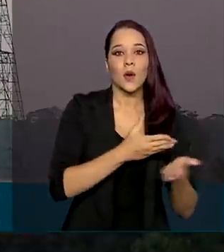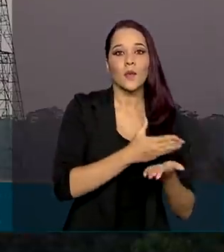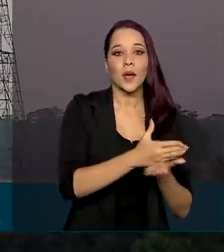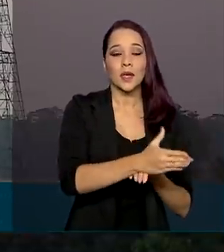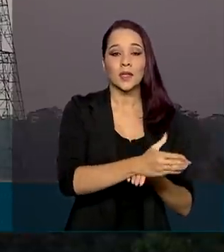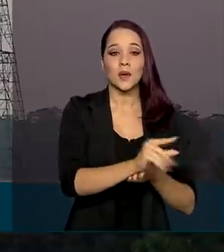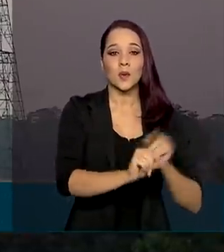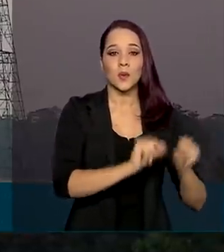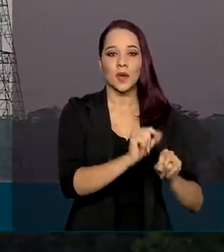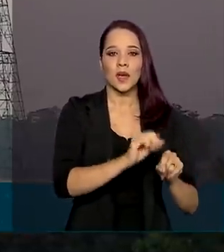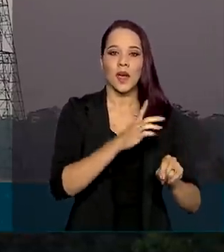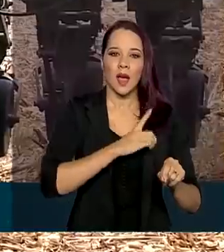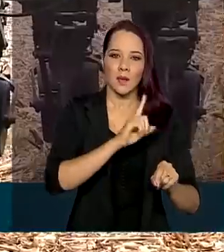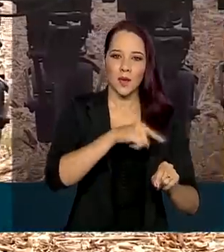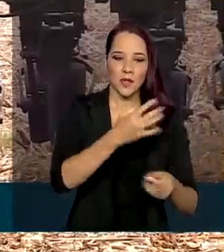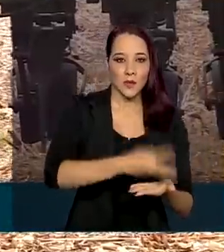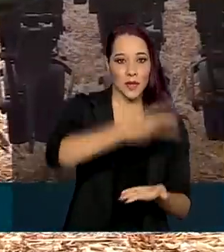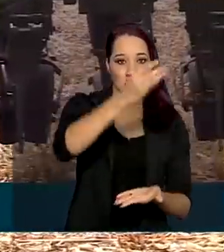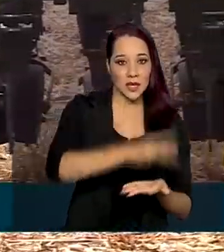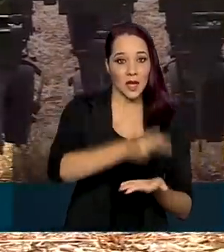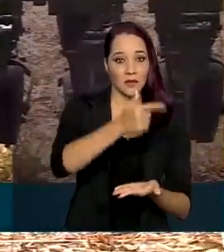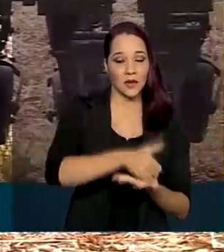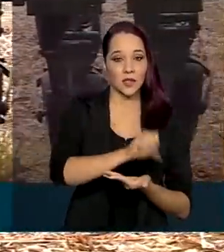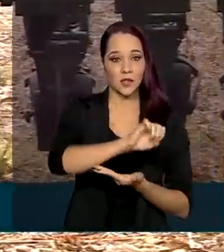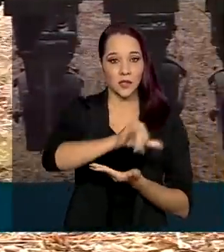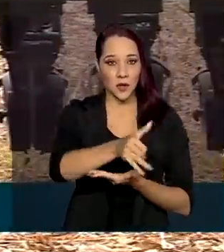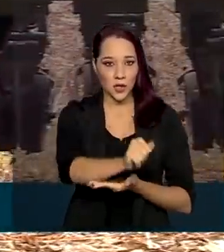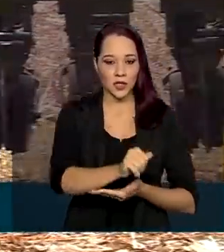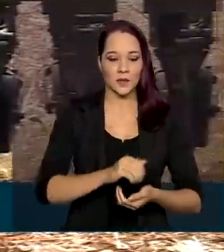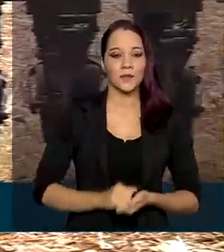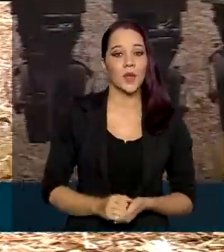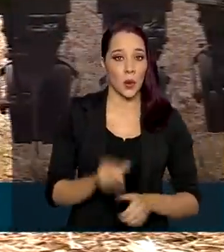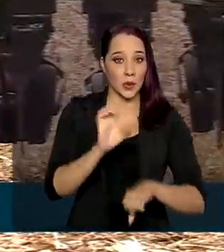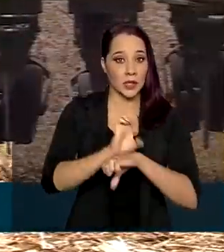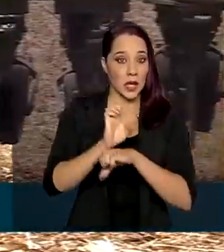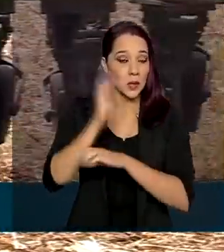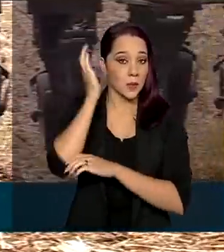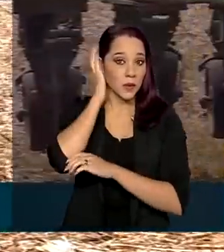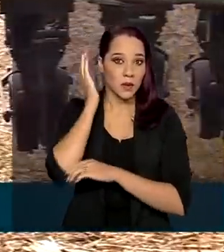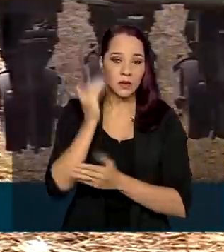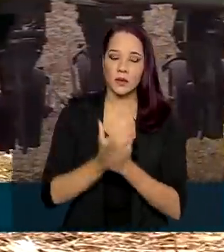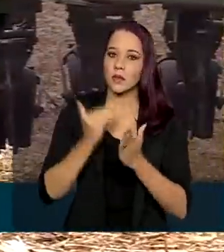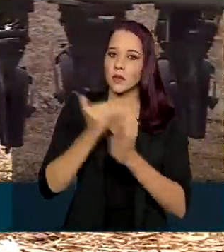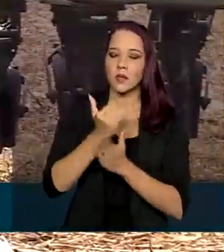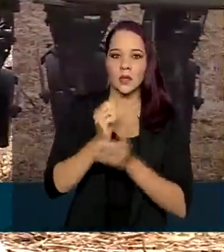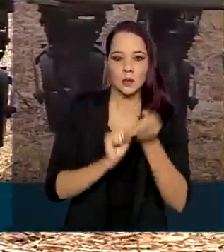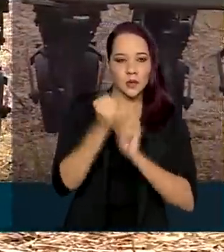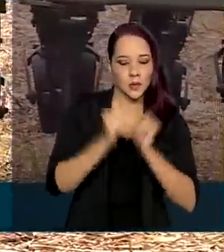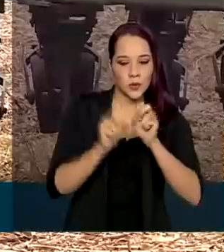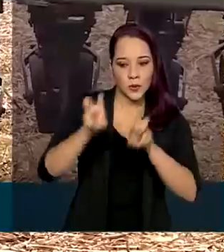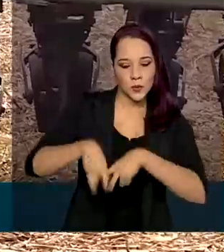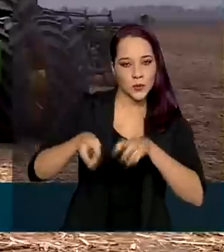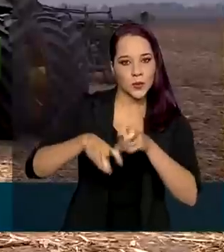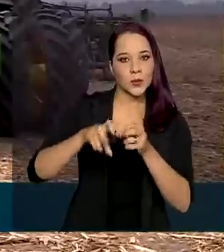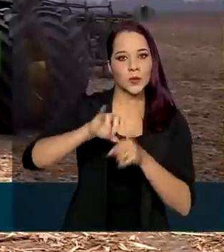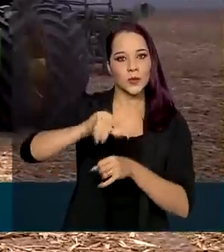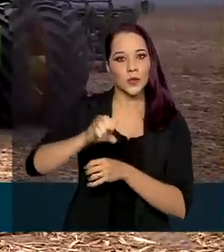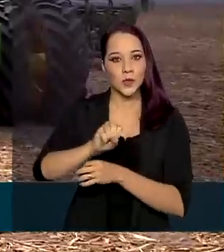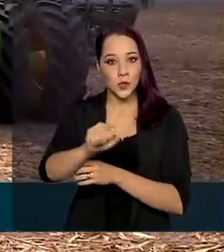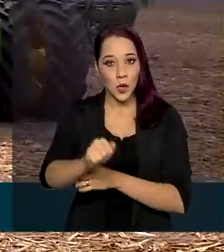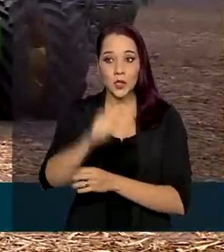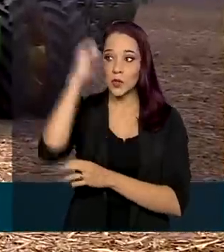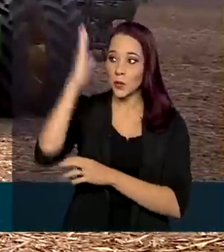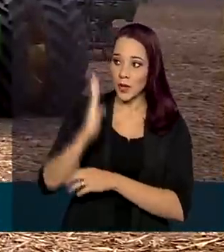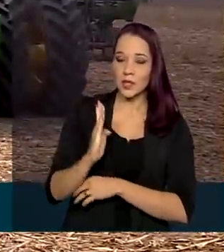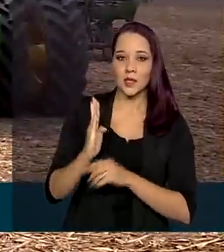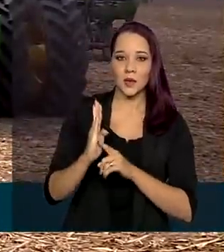dá início à próxima safra de soja. O estado do Mato Grosso é o maior produtor de soja do mundo, é o maior produtor de soja do